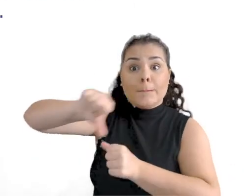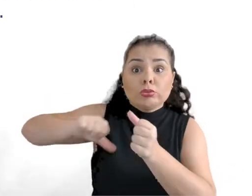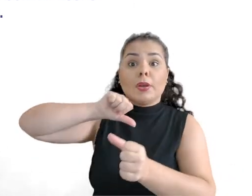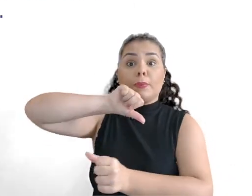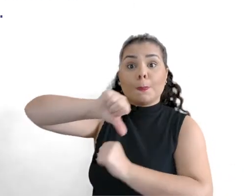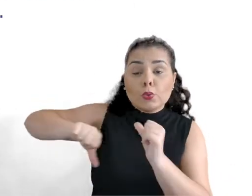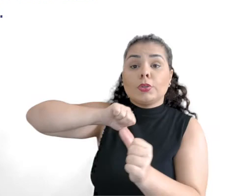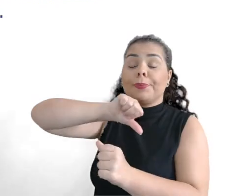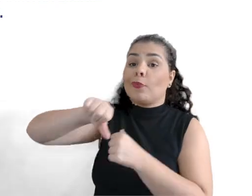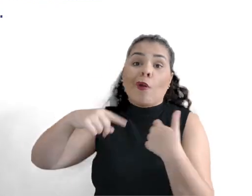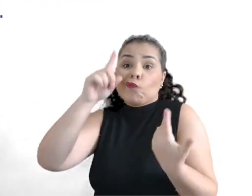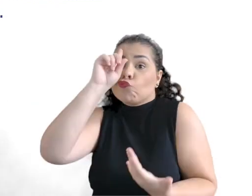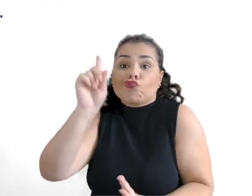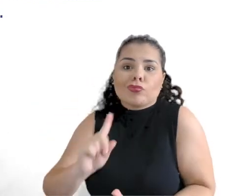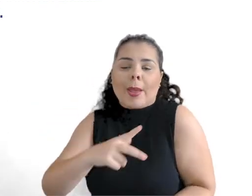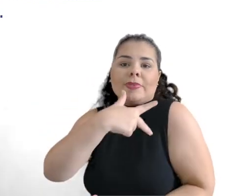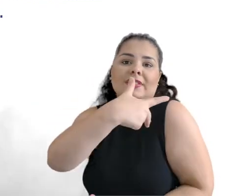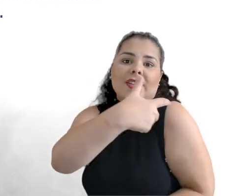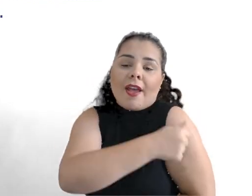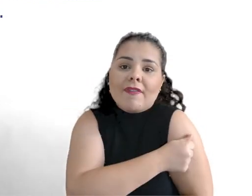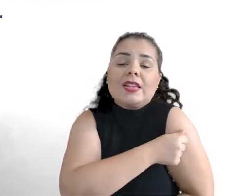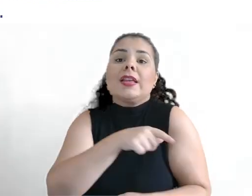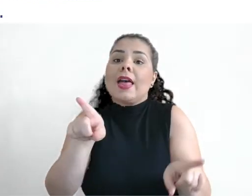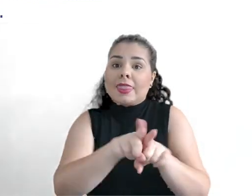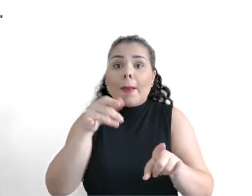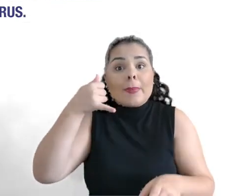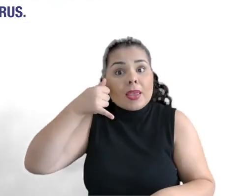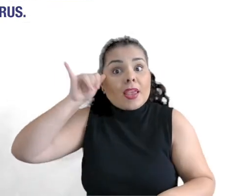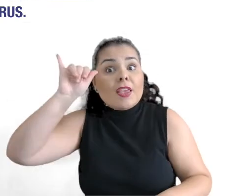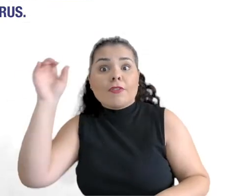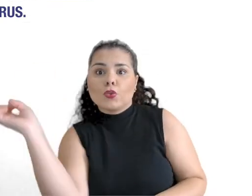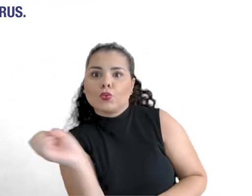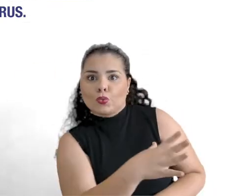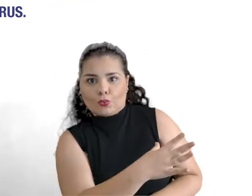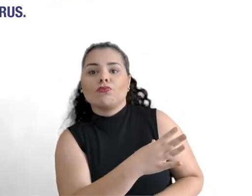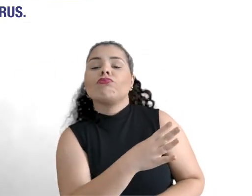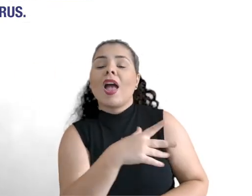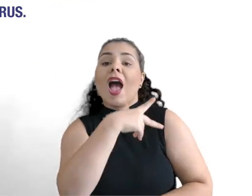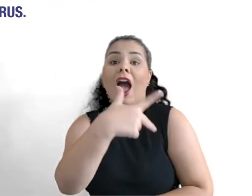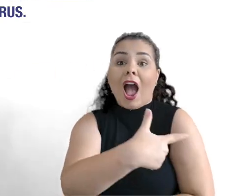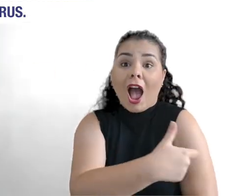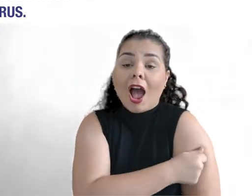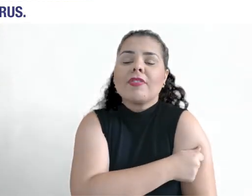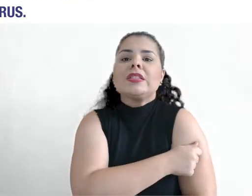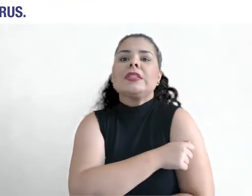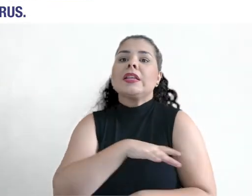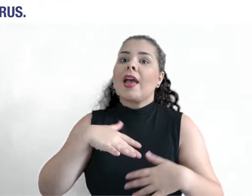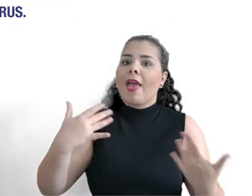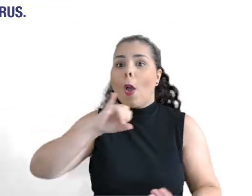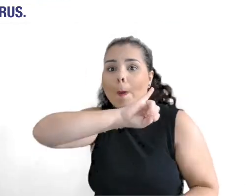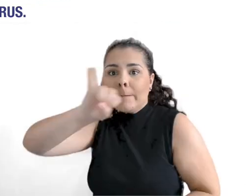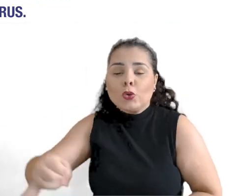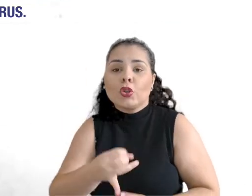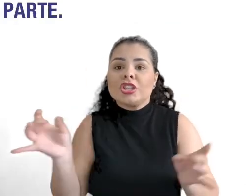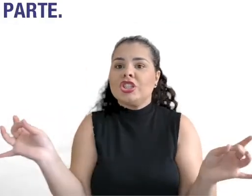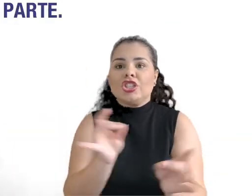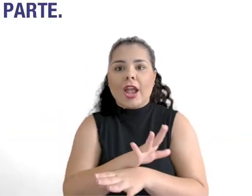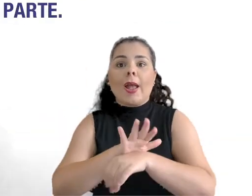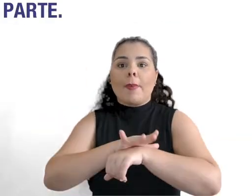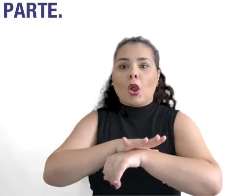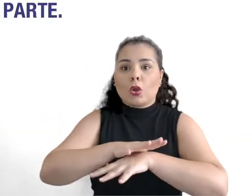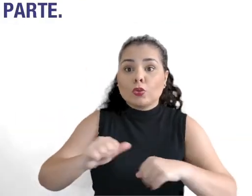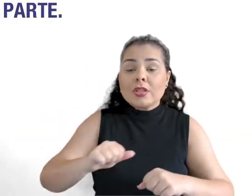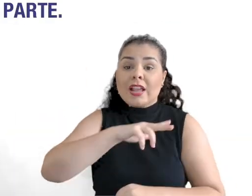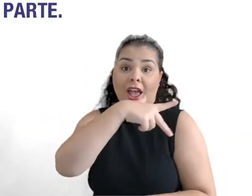todo e ainda não sabemos se as vacinas vão funcionar contra essas novas formas. A vacinação é a nossa maior chance de acabar com a pandemia do novo coronavírus.